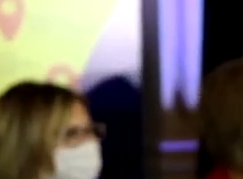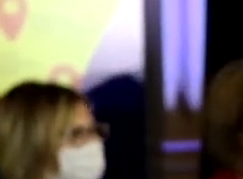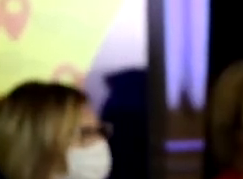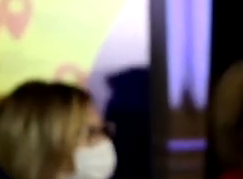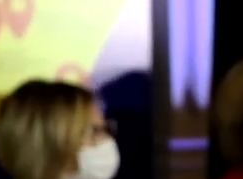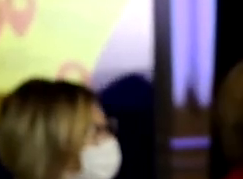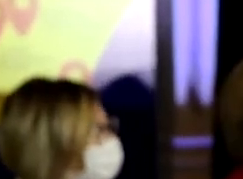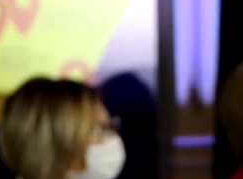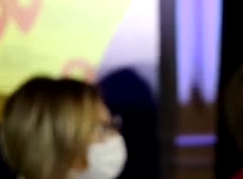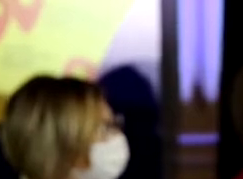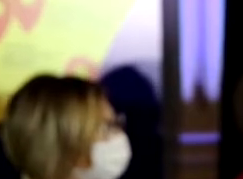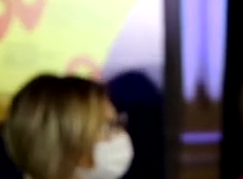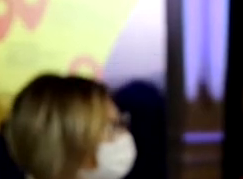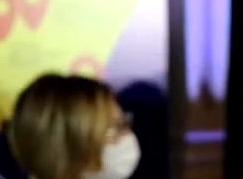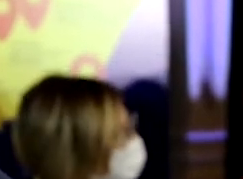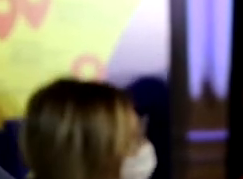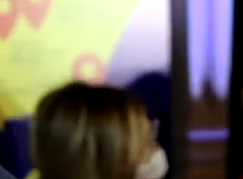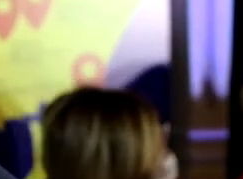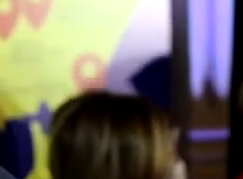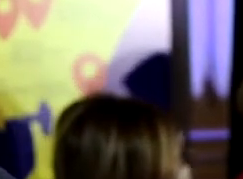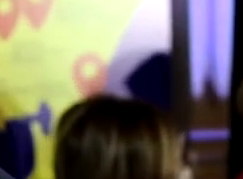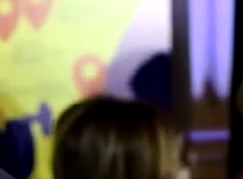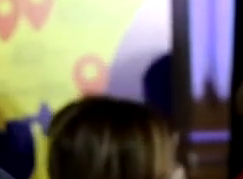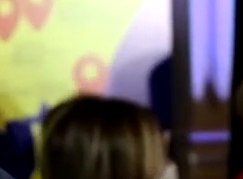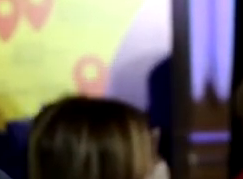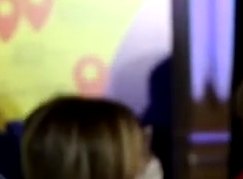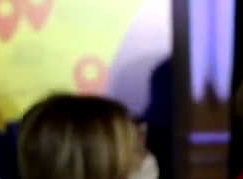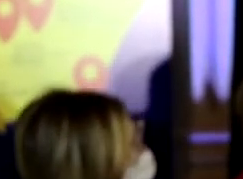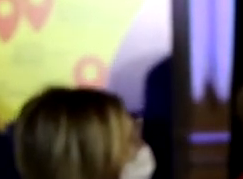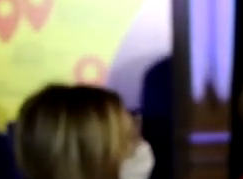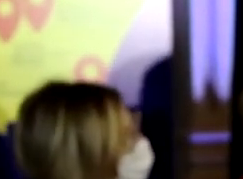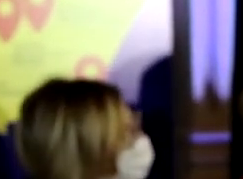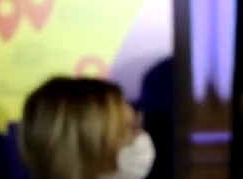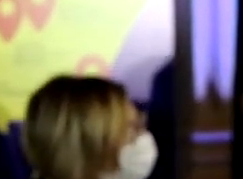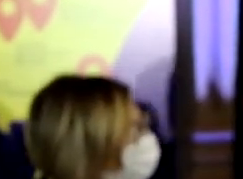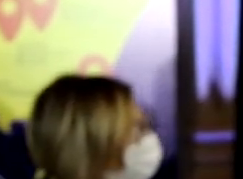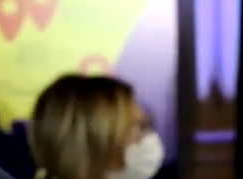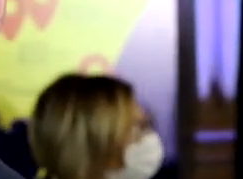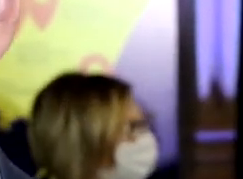da estrutura hospitalar para atendimento à nossa população.